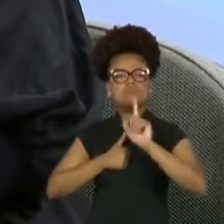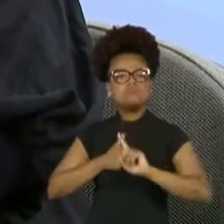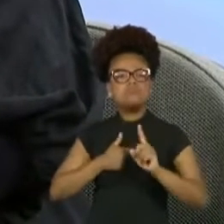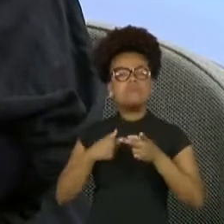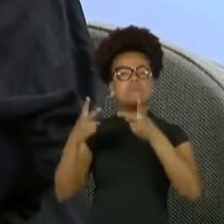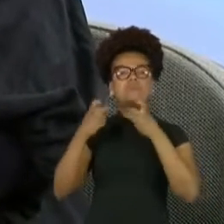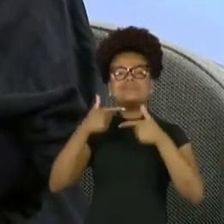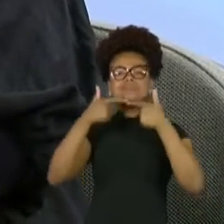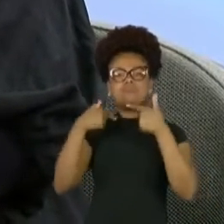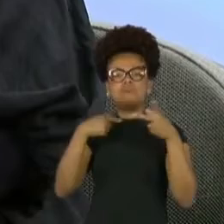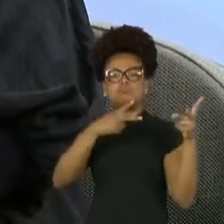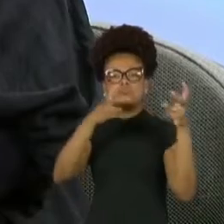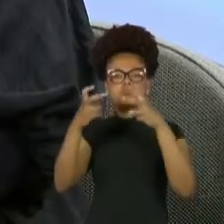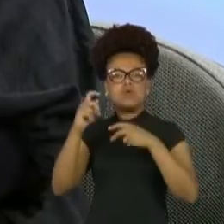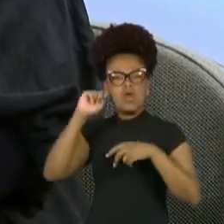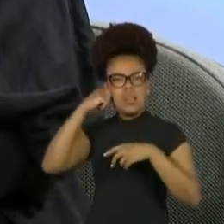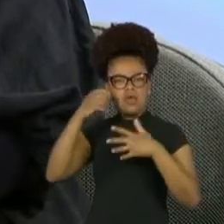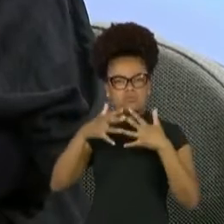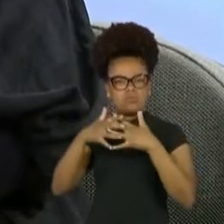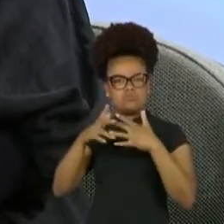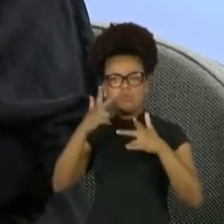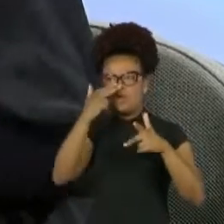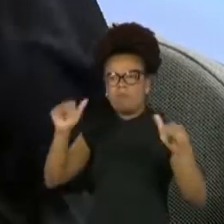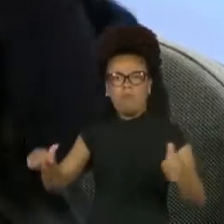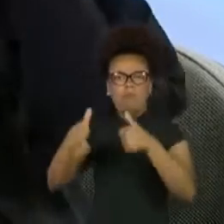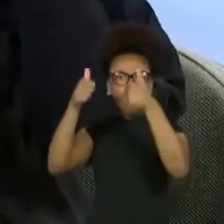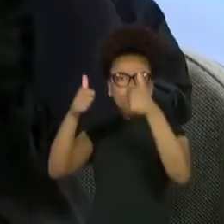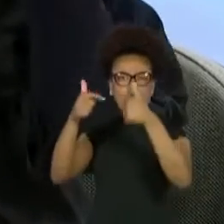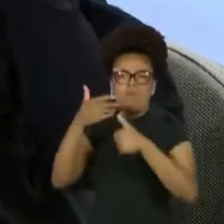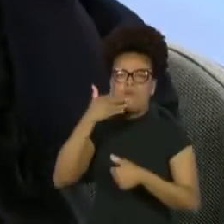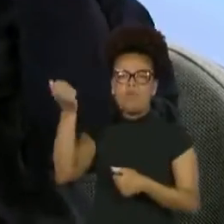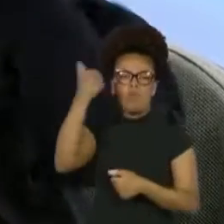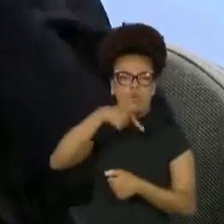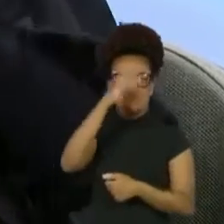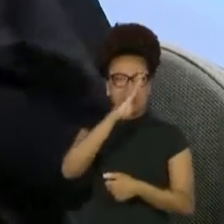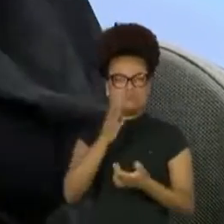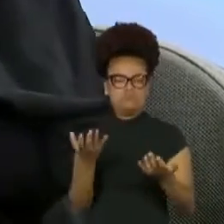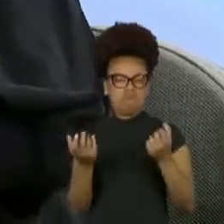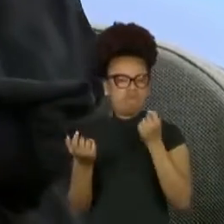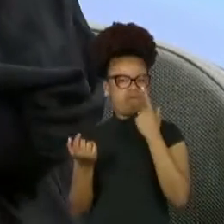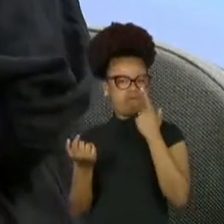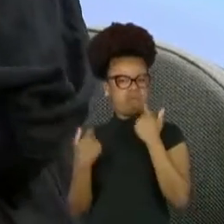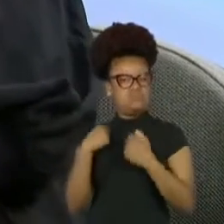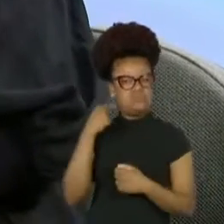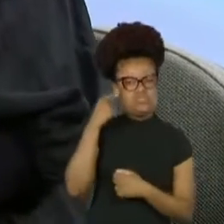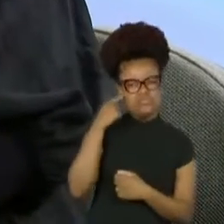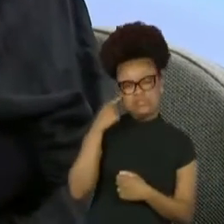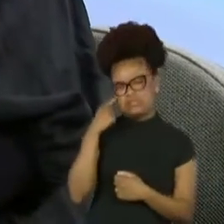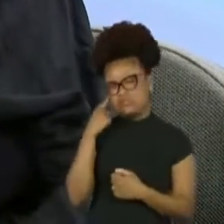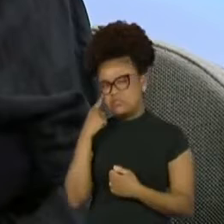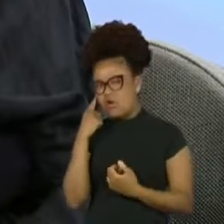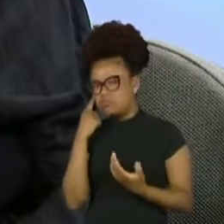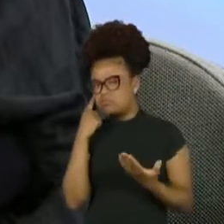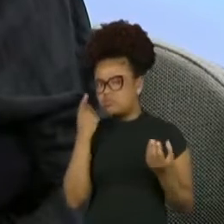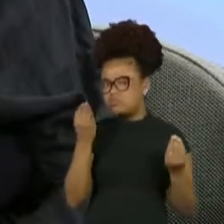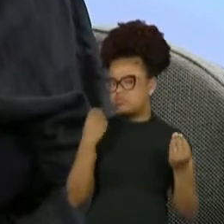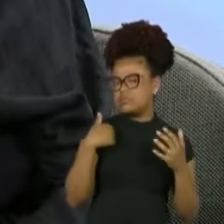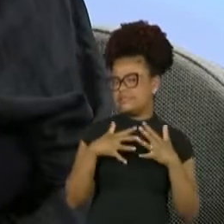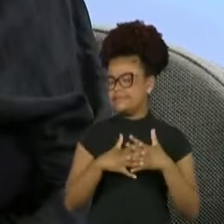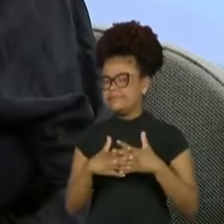Autoestima elevada. E, enfim, aí começaram esses questionamentos todos na minha cabeça.